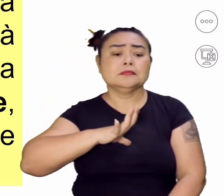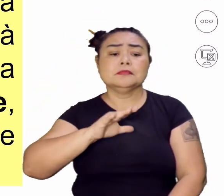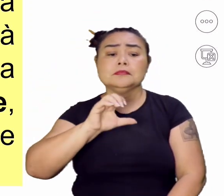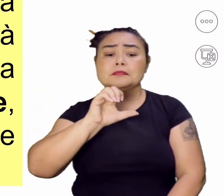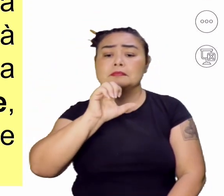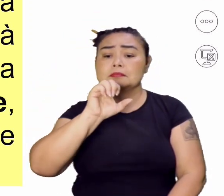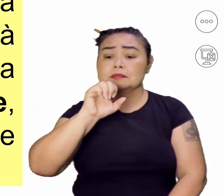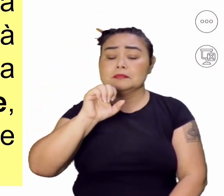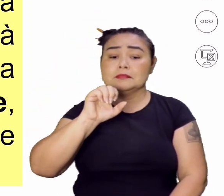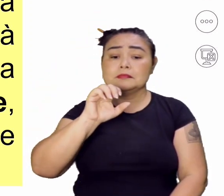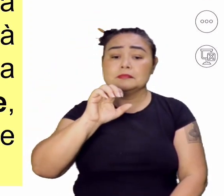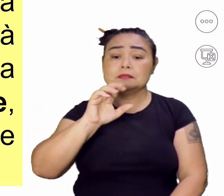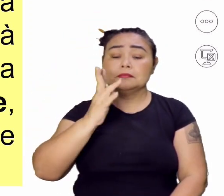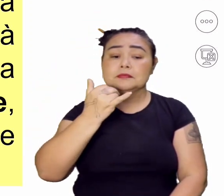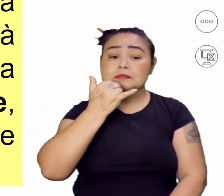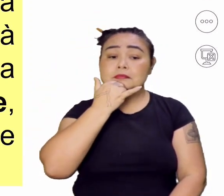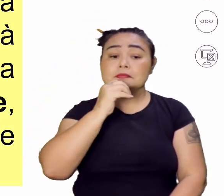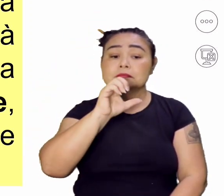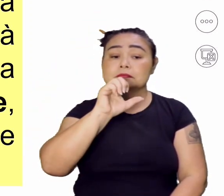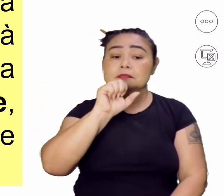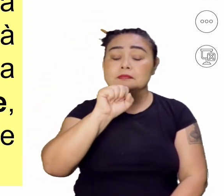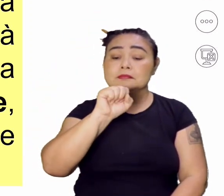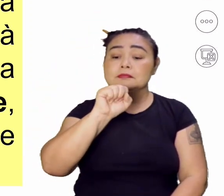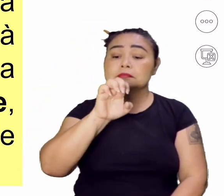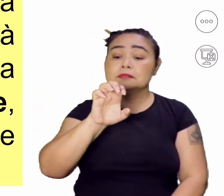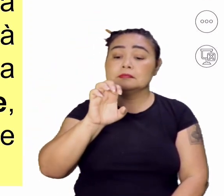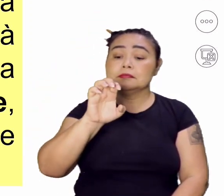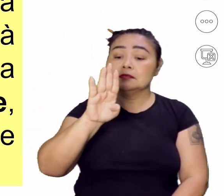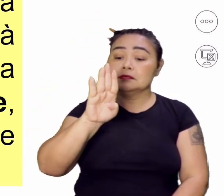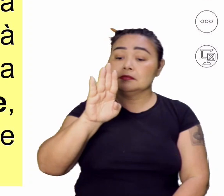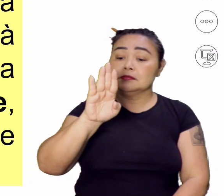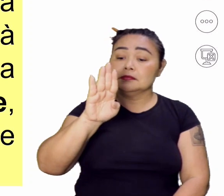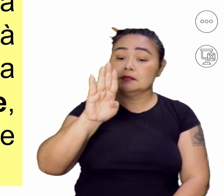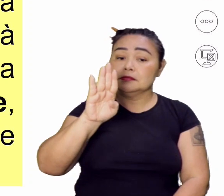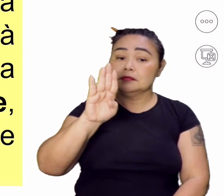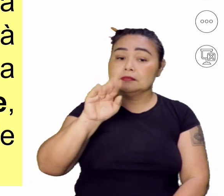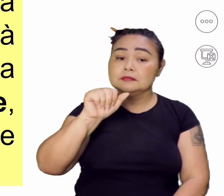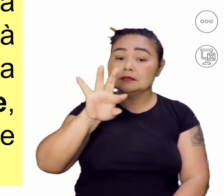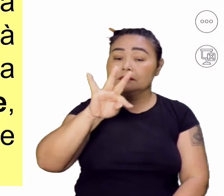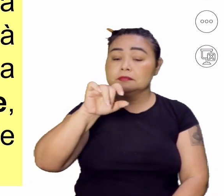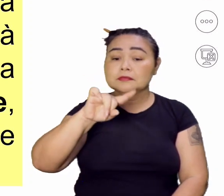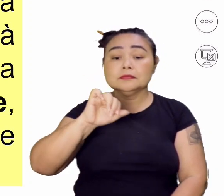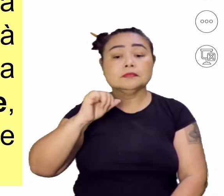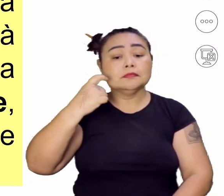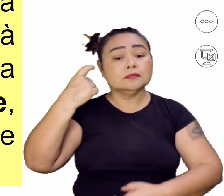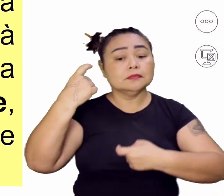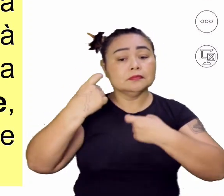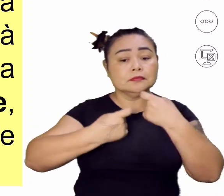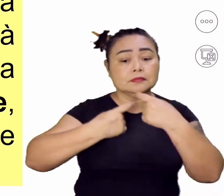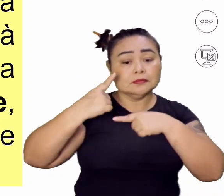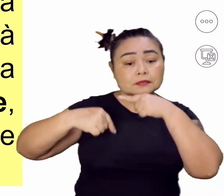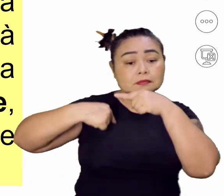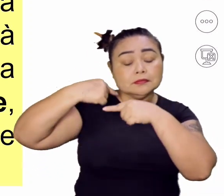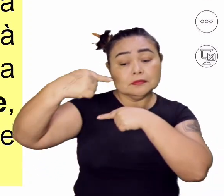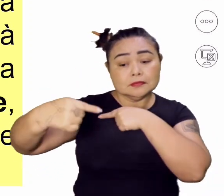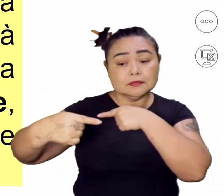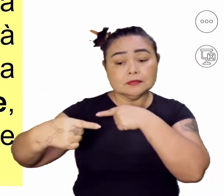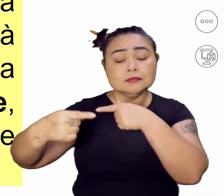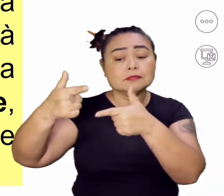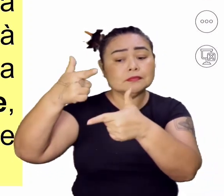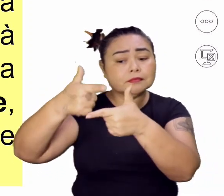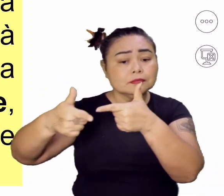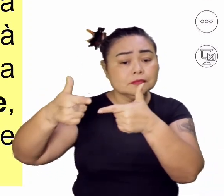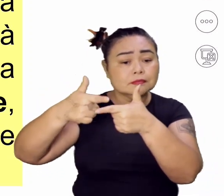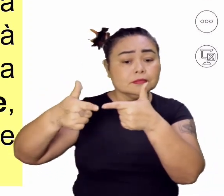na batalha de Dom Sebastião, Cabir, levou uma crise de sucessão, já que Dom